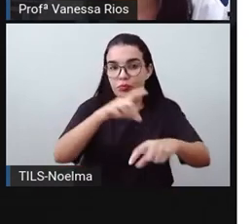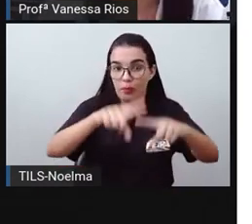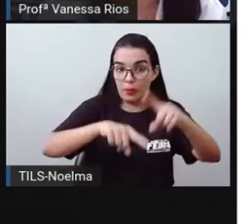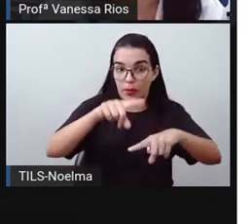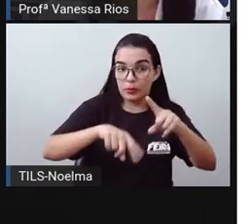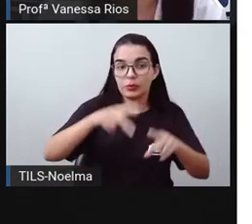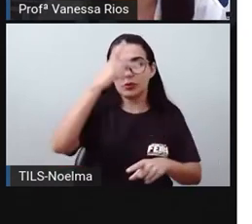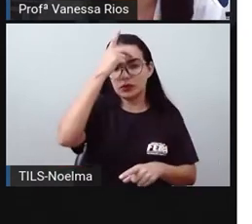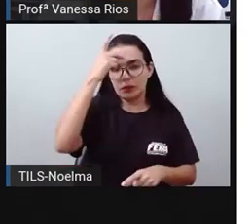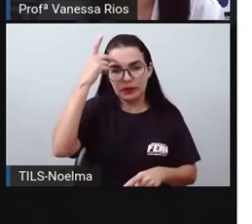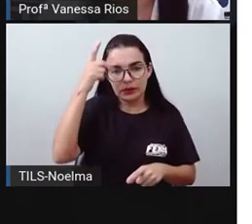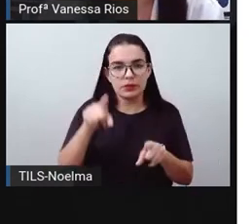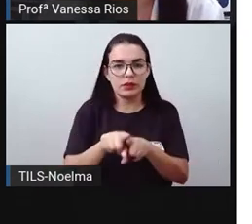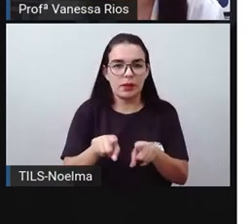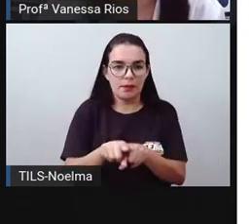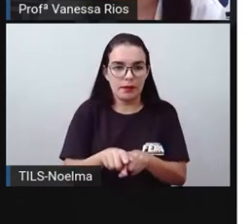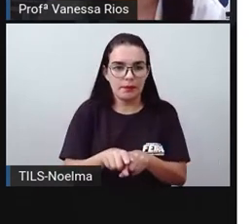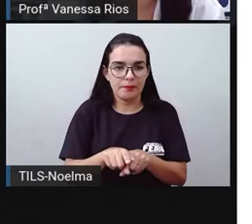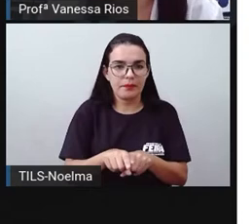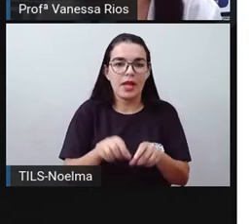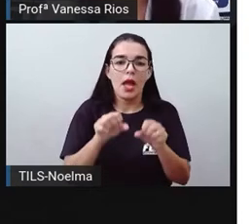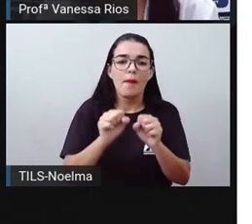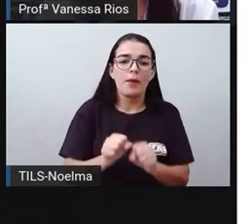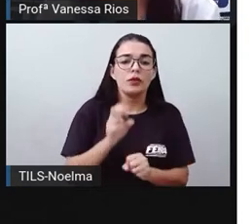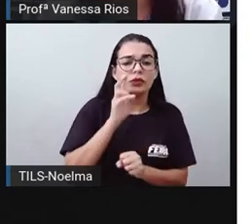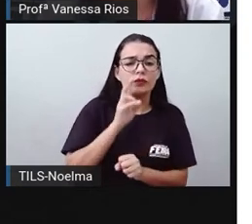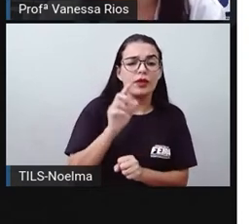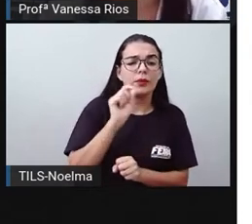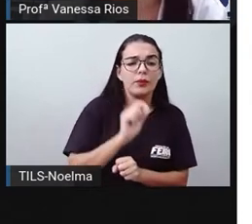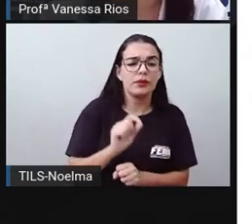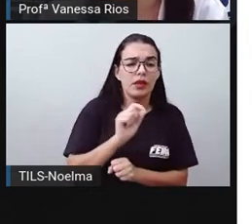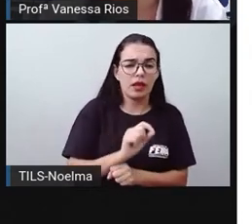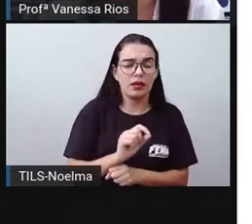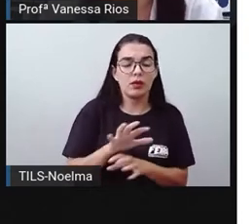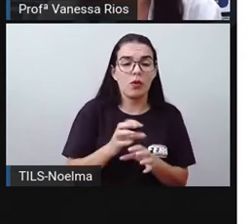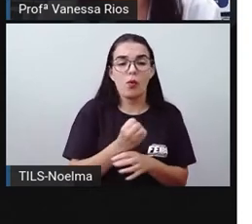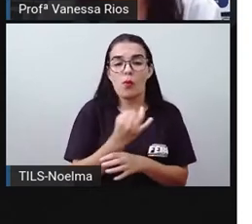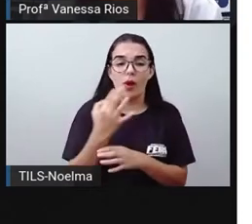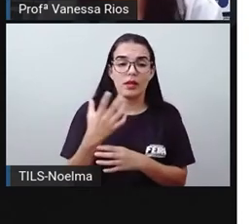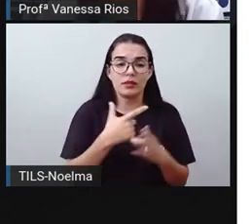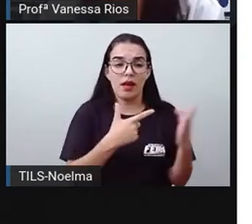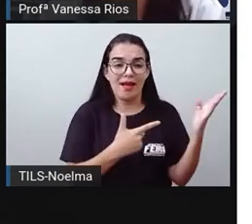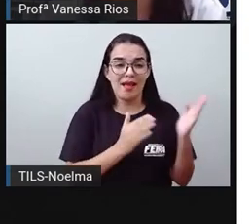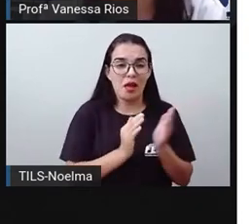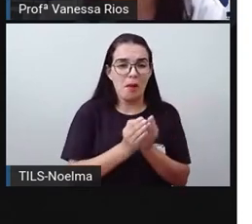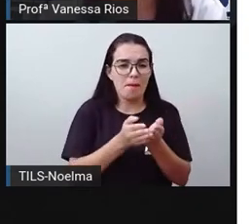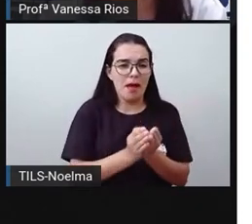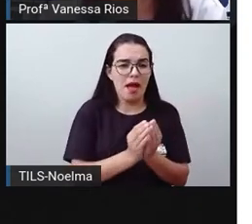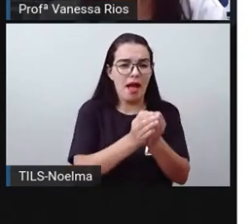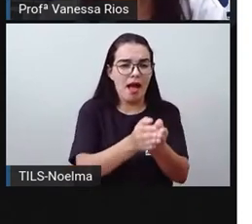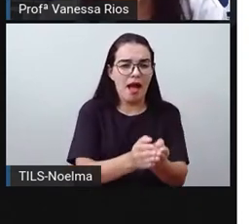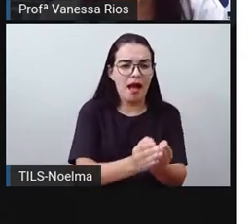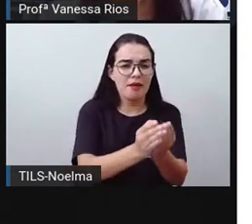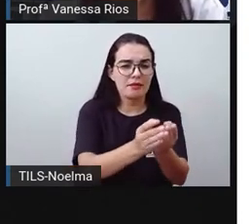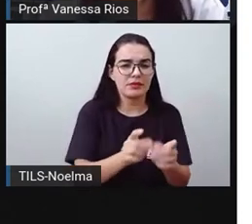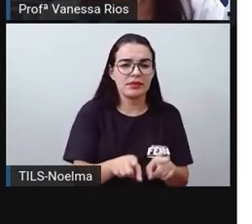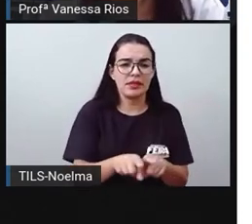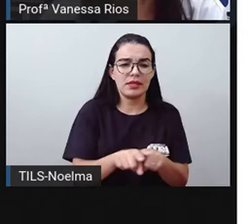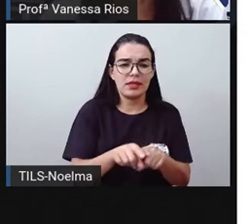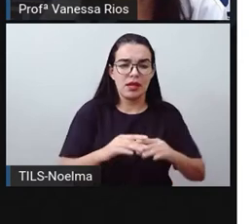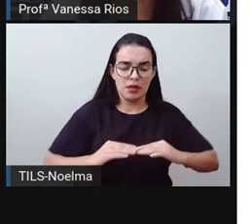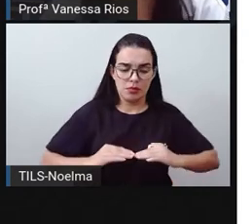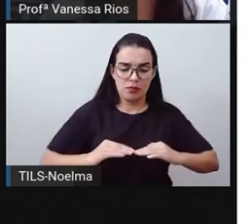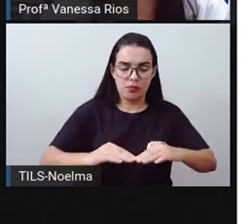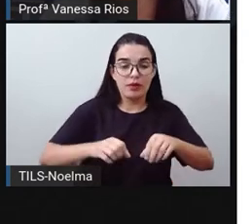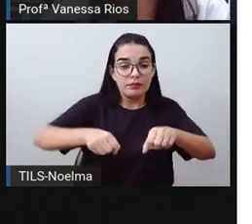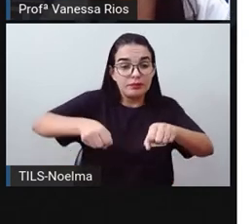aí a gente pode observar a existência de barcos, navios, canoas, jetski, lanchas, entre outros.